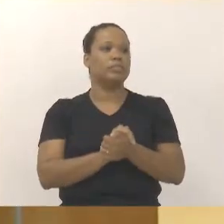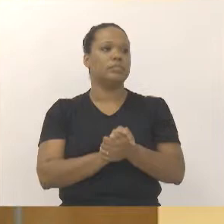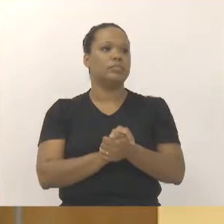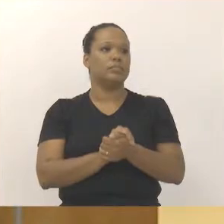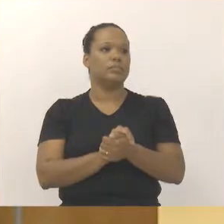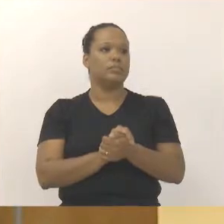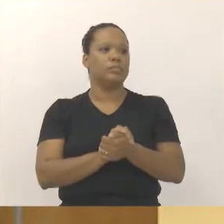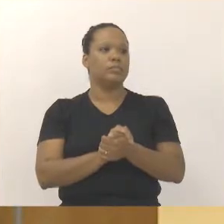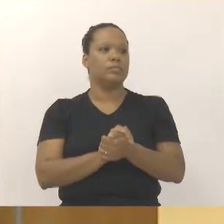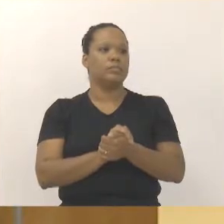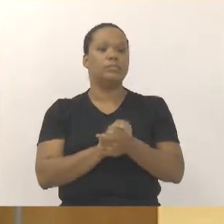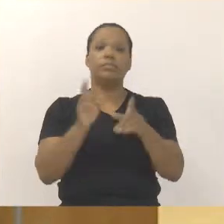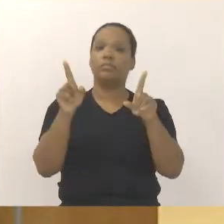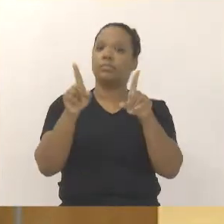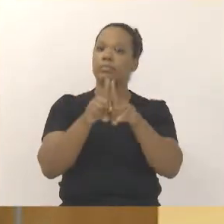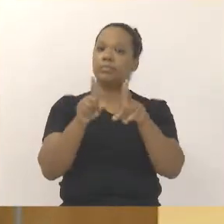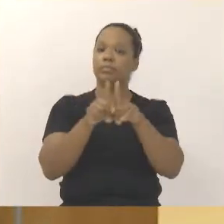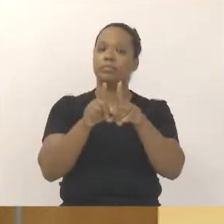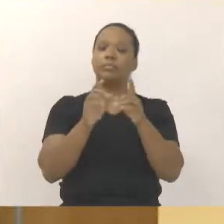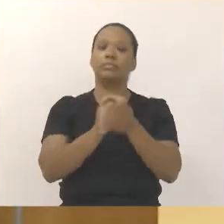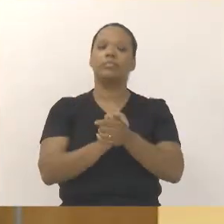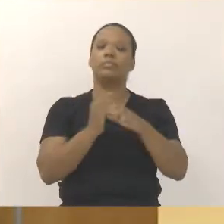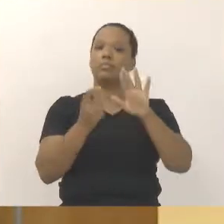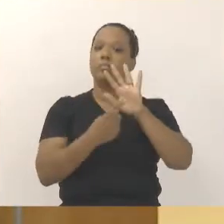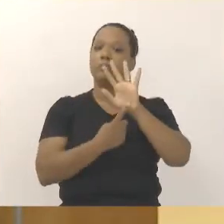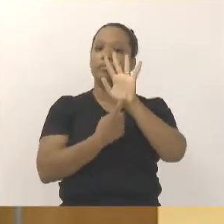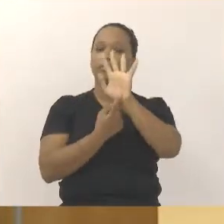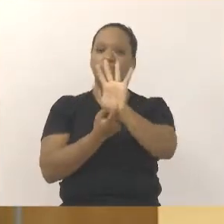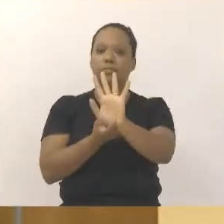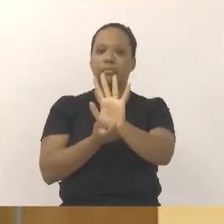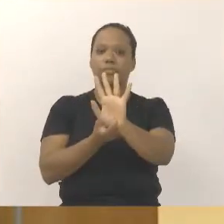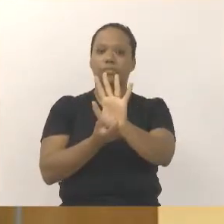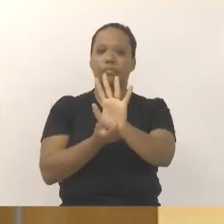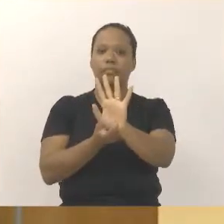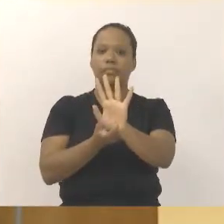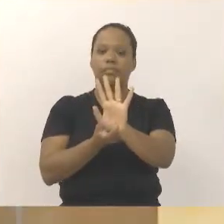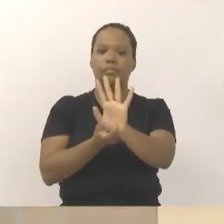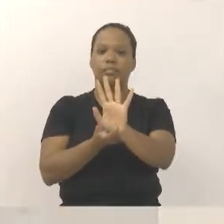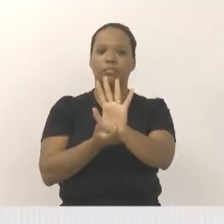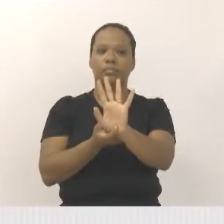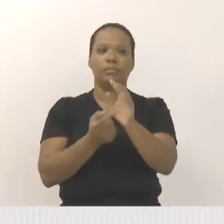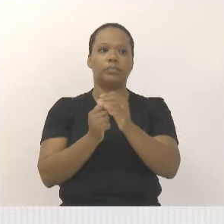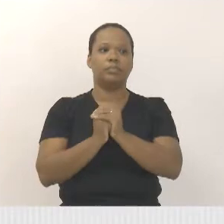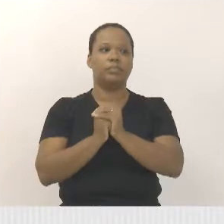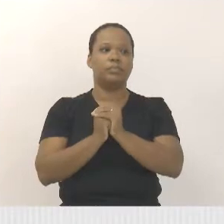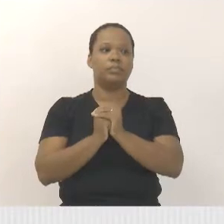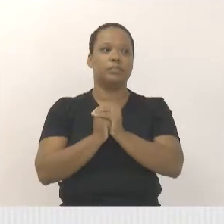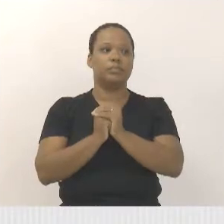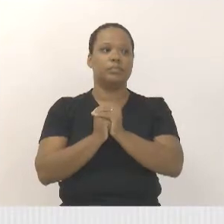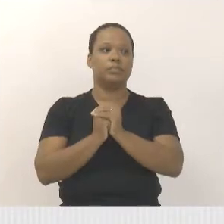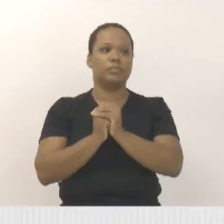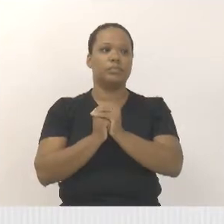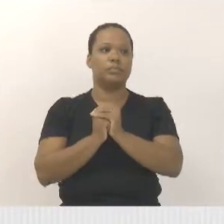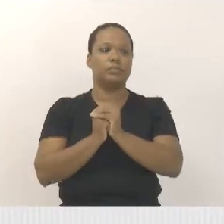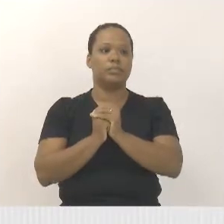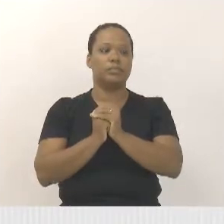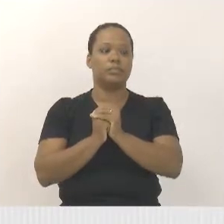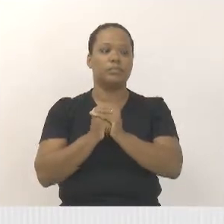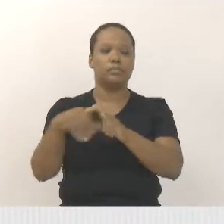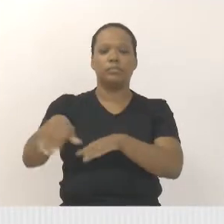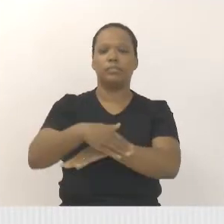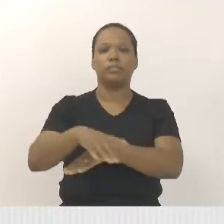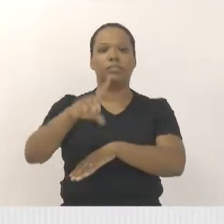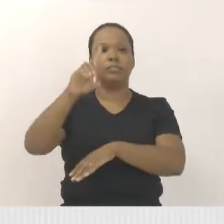Gostaria também aqui de mostrar alguma coisa também a respeito da Diogo Fontes, a